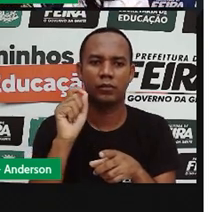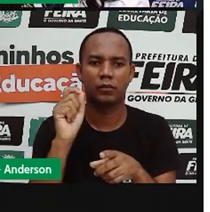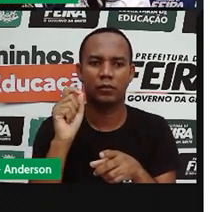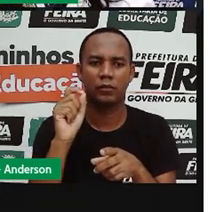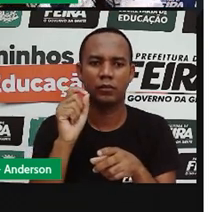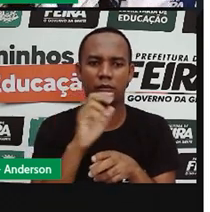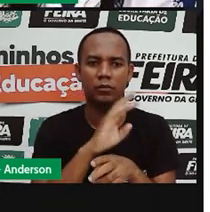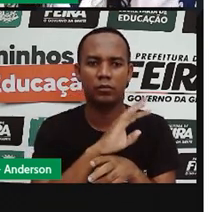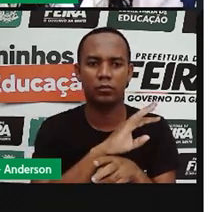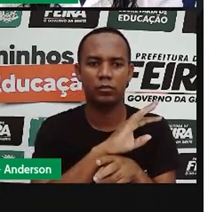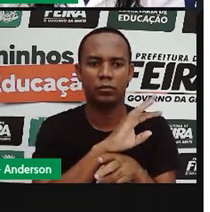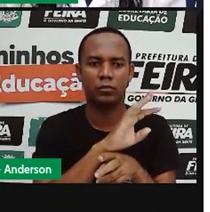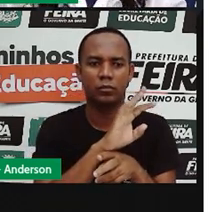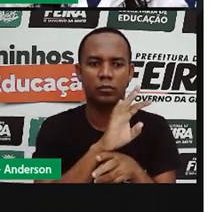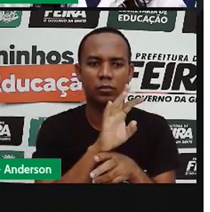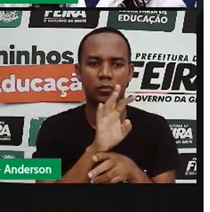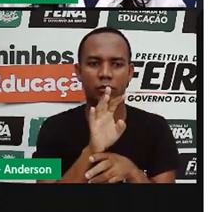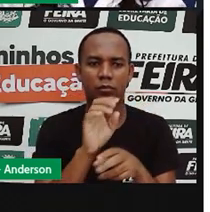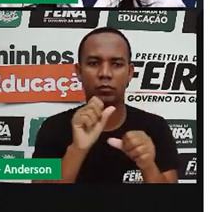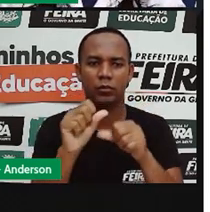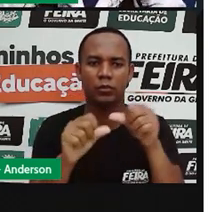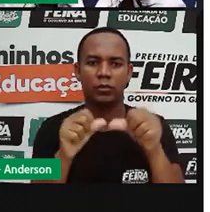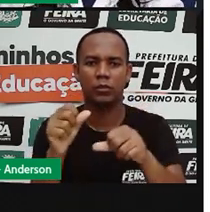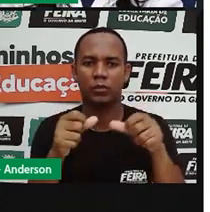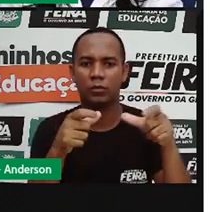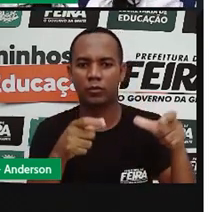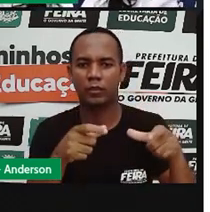sombras mudem de lugar.